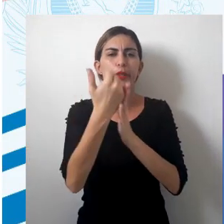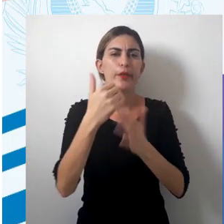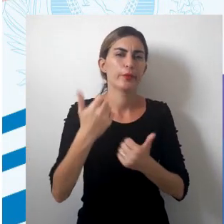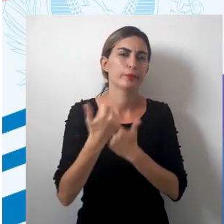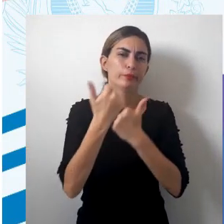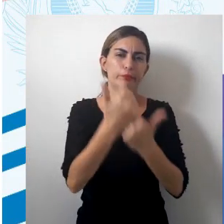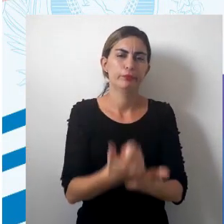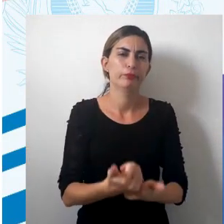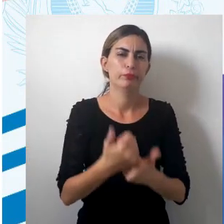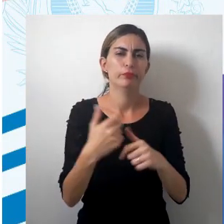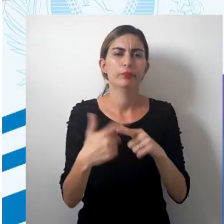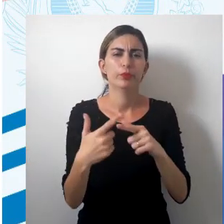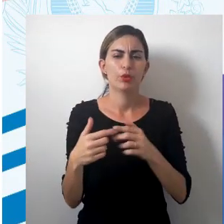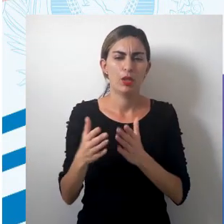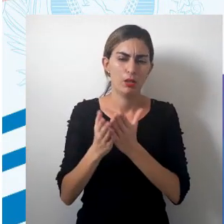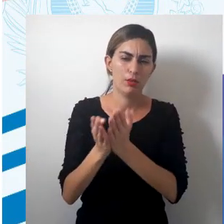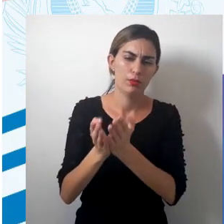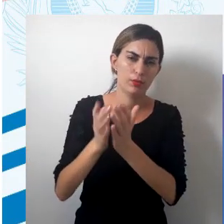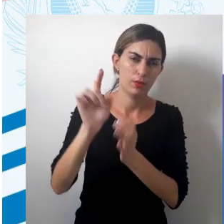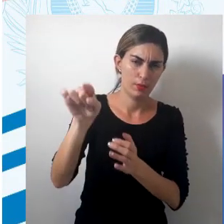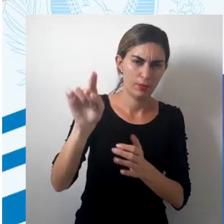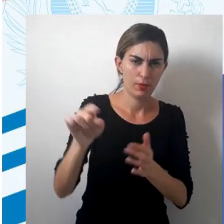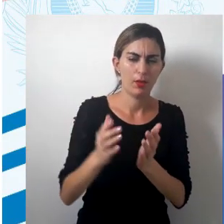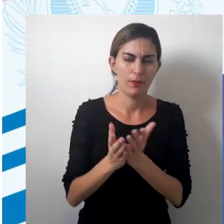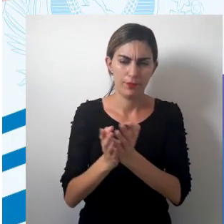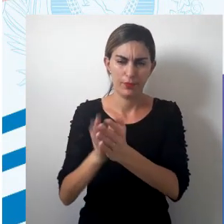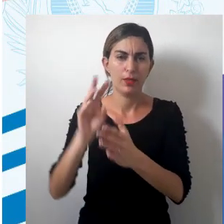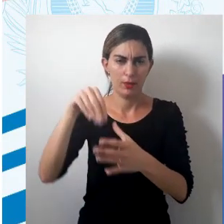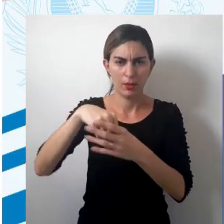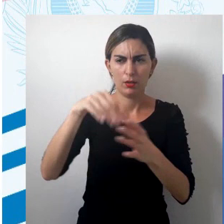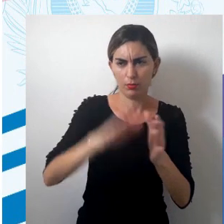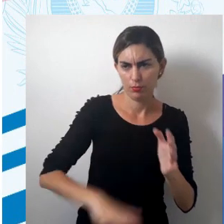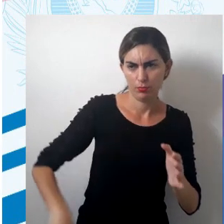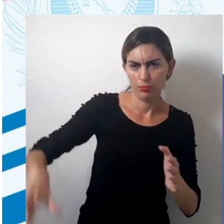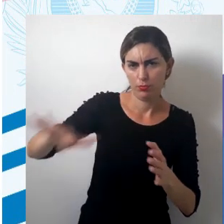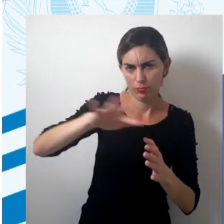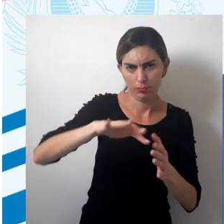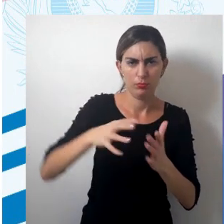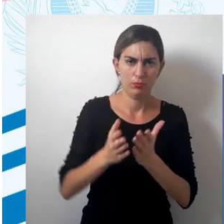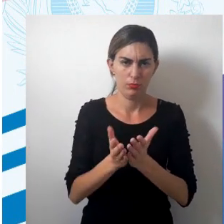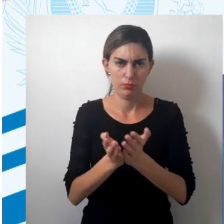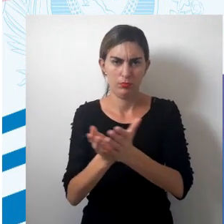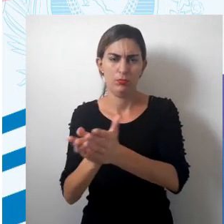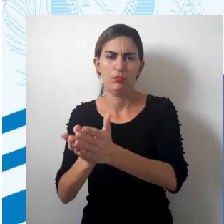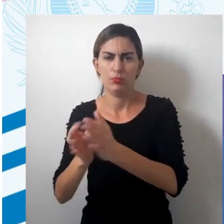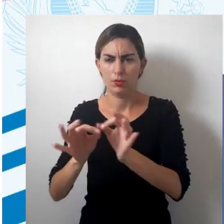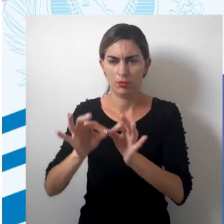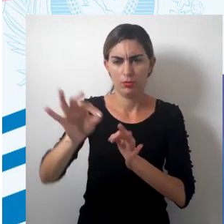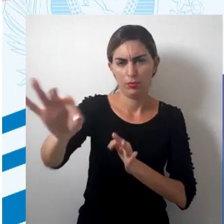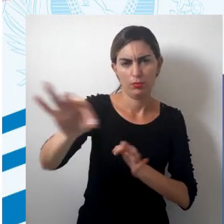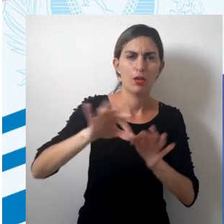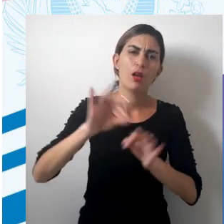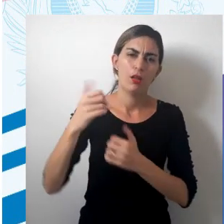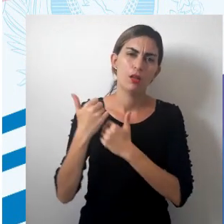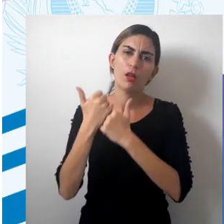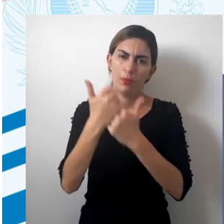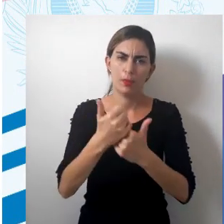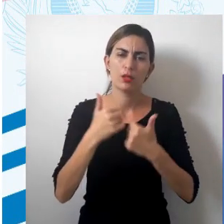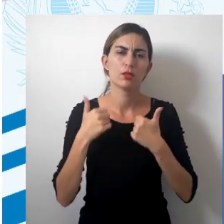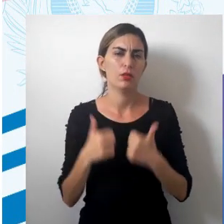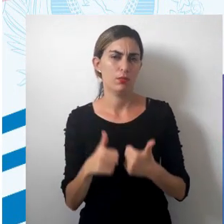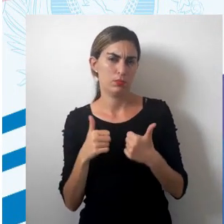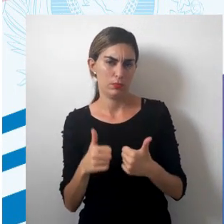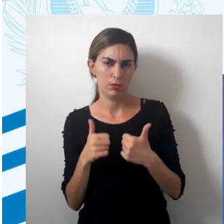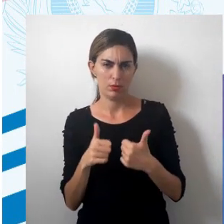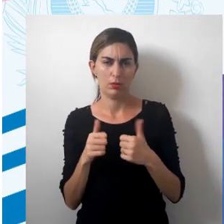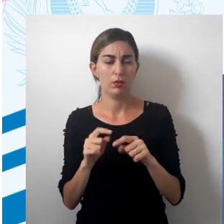representação. Porém, para a navegabilidade dentro daquele espectro ali das latitudes médias, ela representa bem,